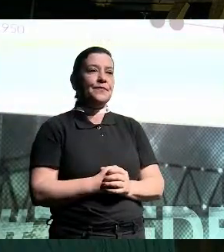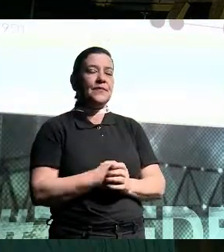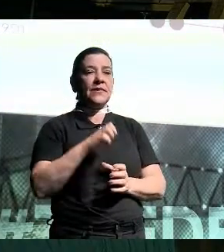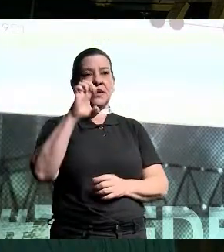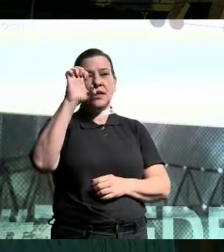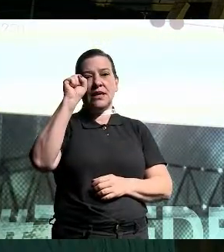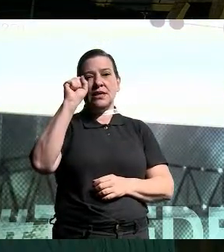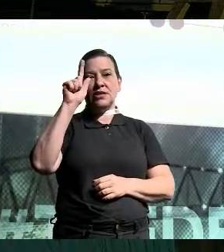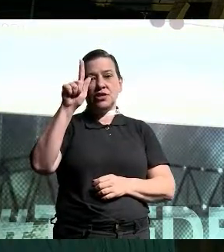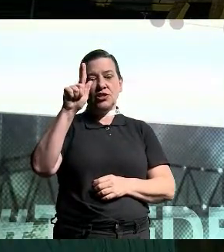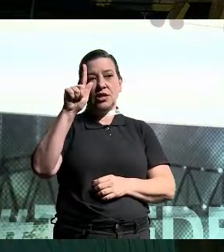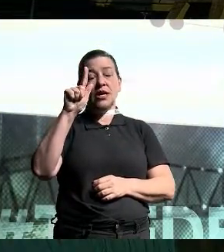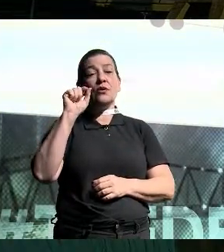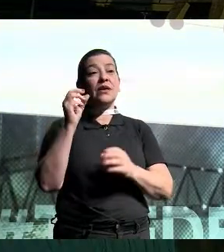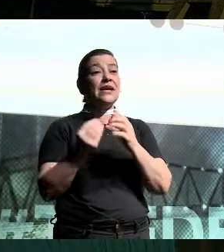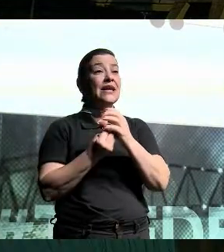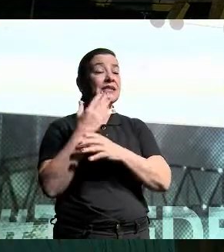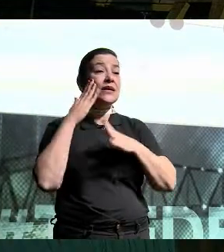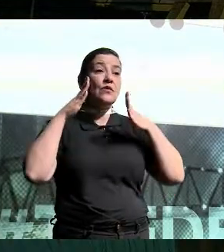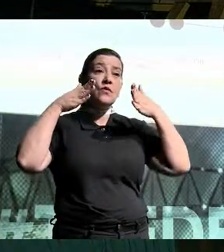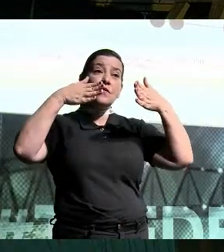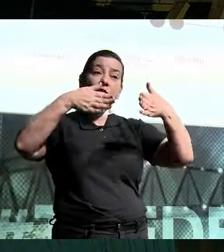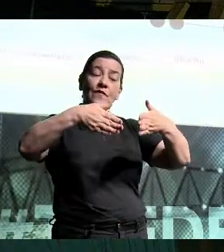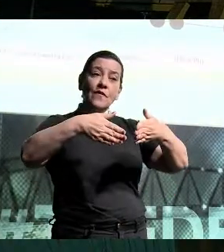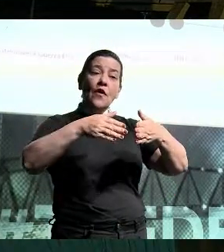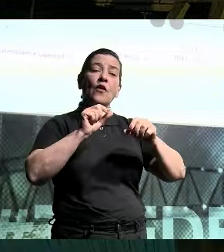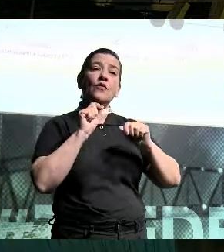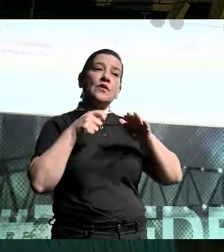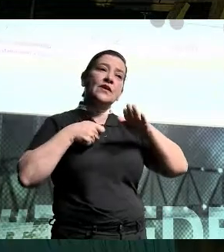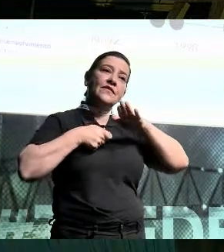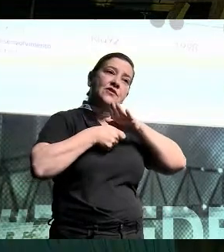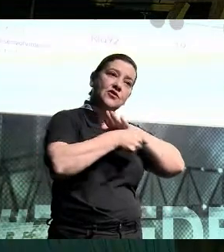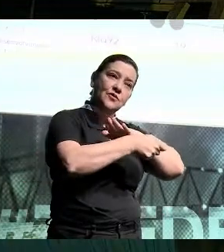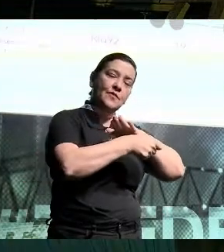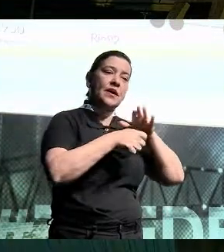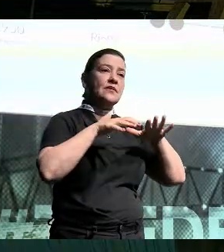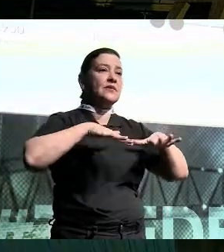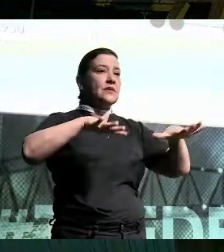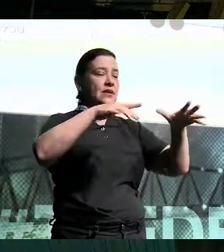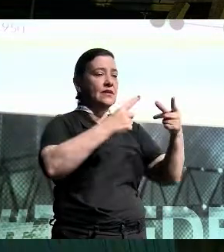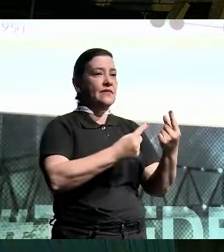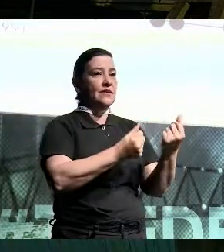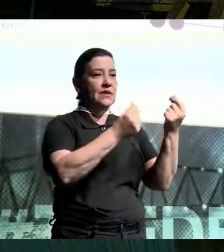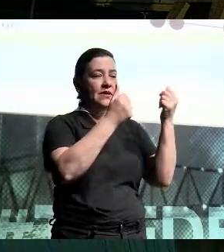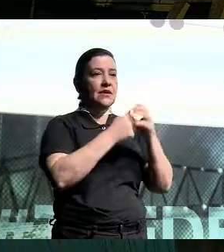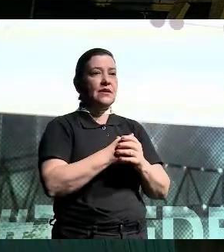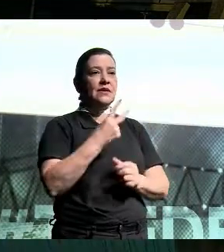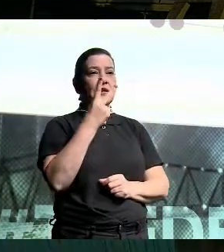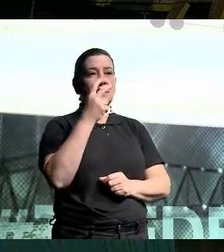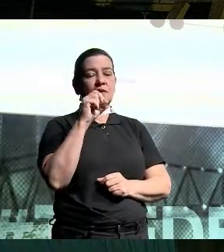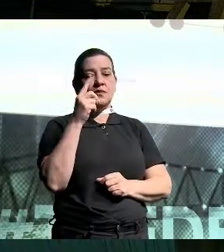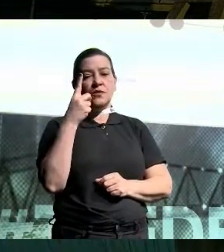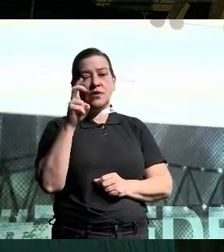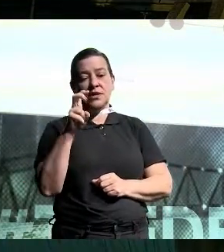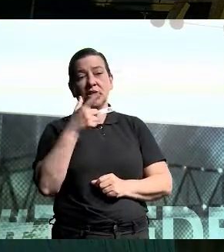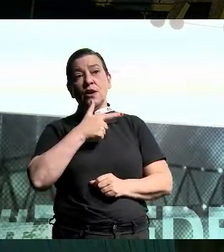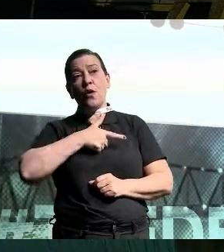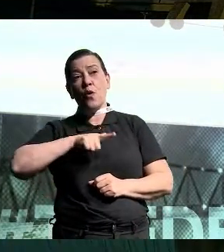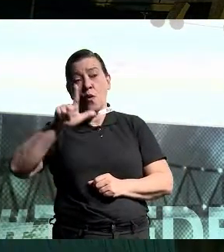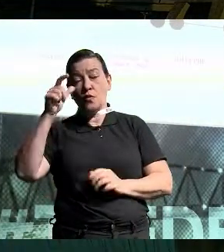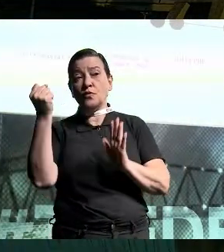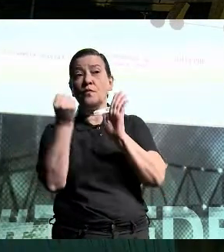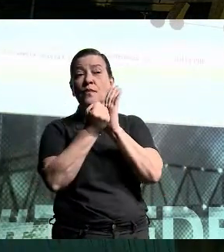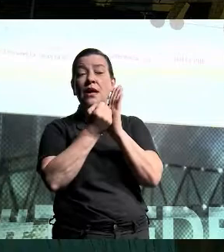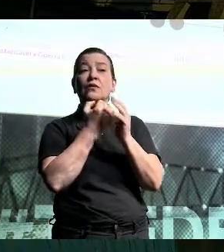SG, ele nasceu com foco em investimento de capital no mercado financeiro. Em 2015, outro marco bem